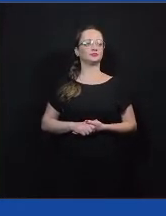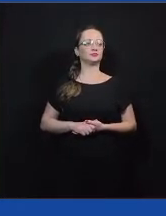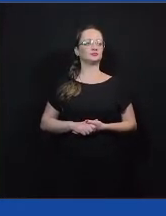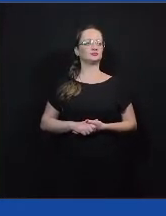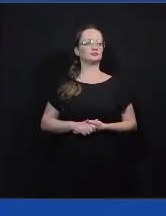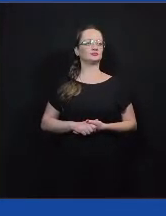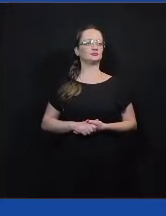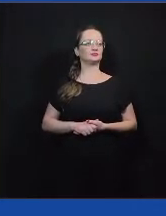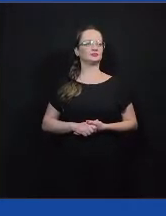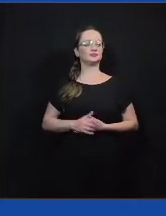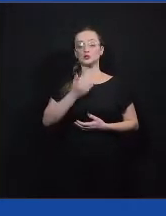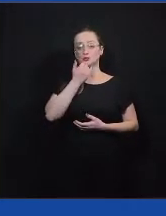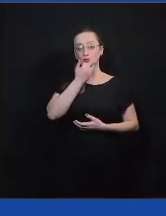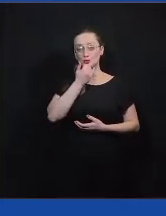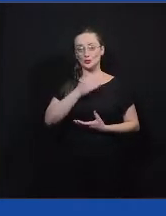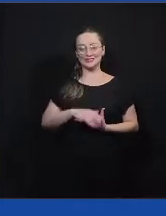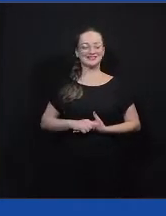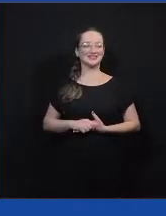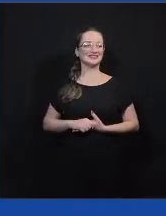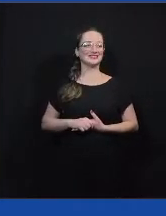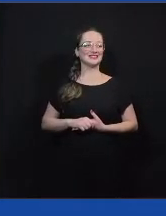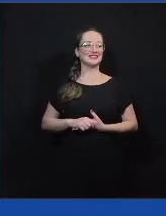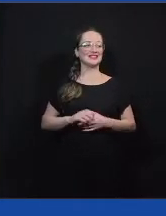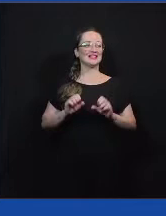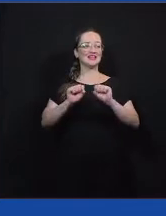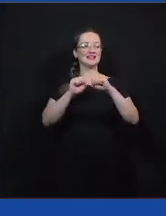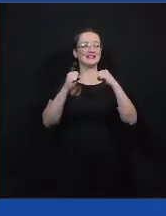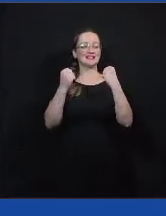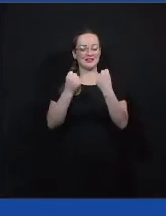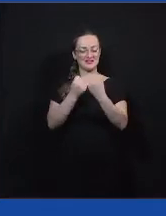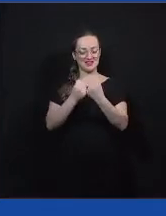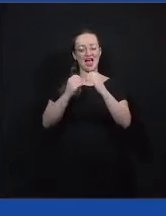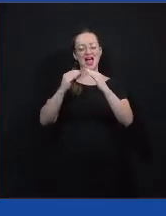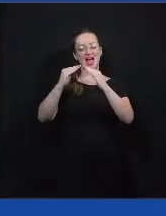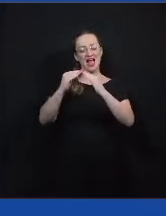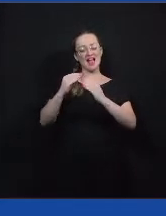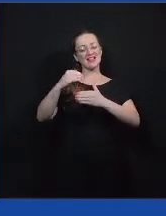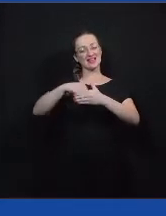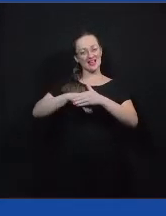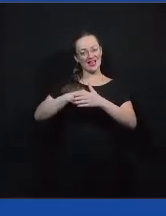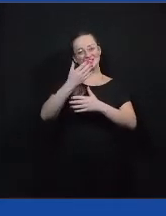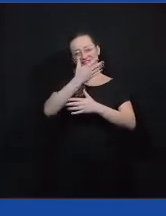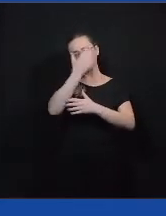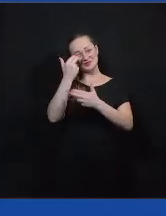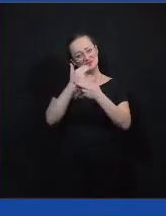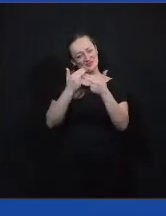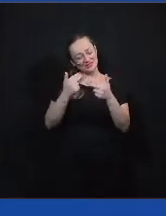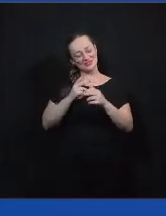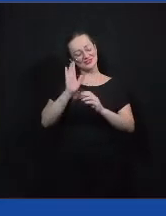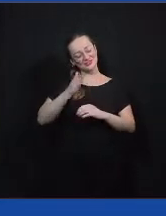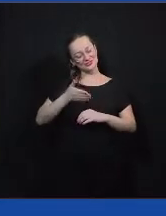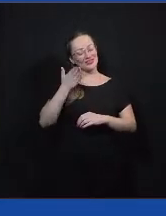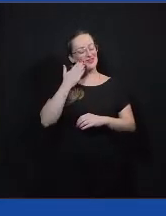Desculpa, gente. Seminários no home office, a gente esquece de ligar o microfone. Todo mundo passou por isso, né?